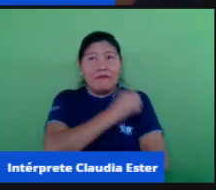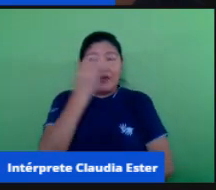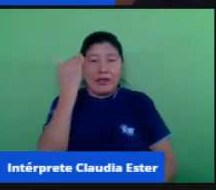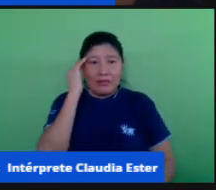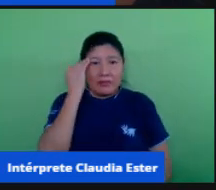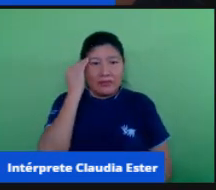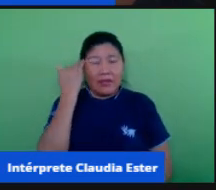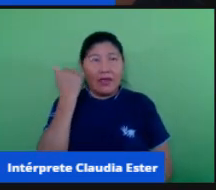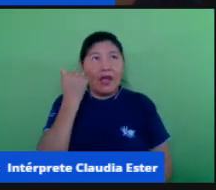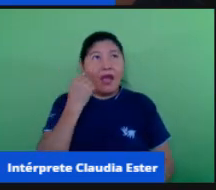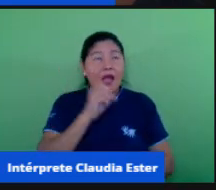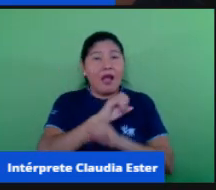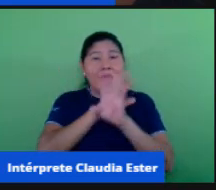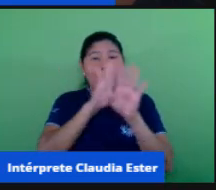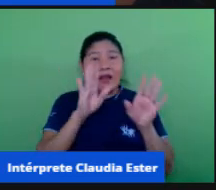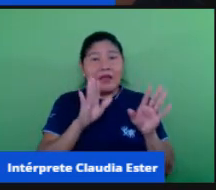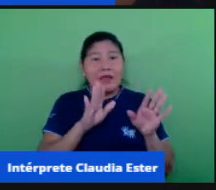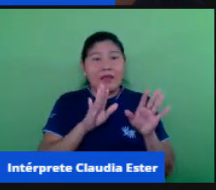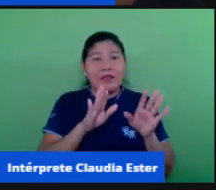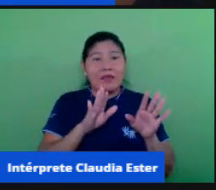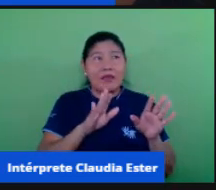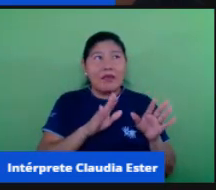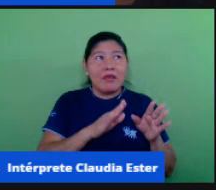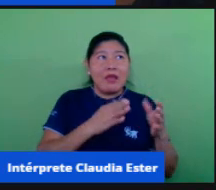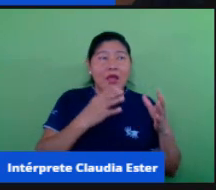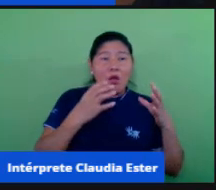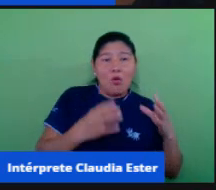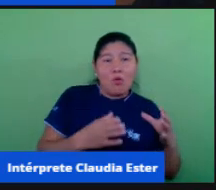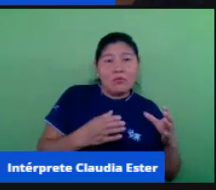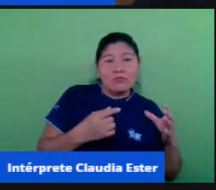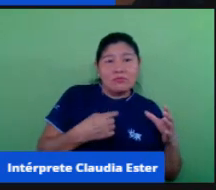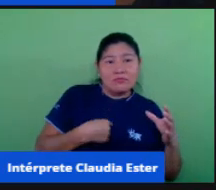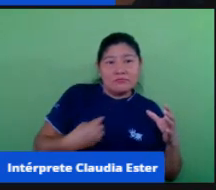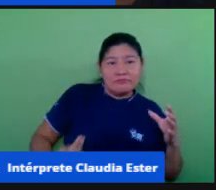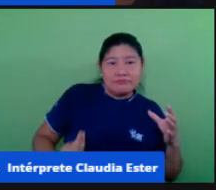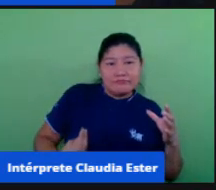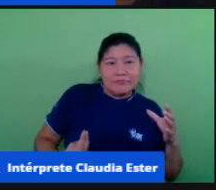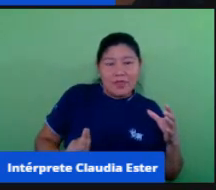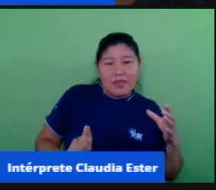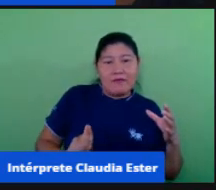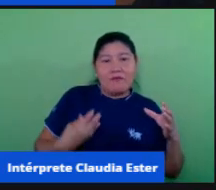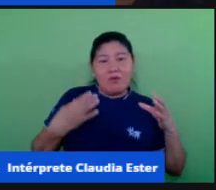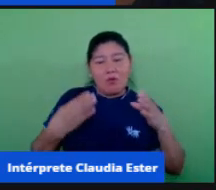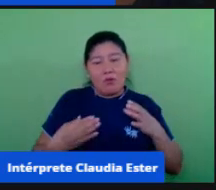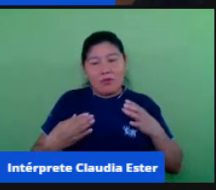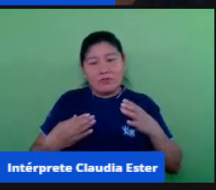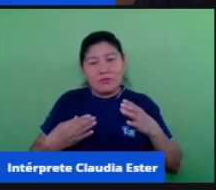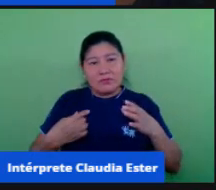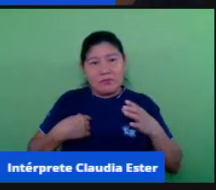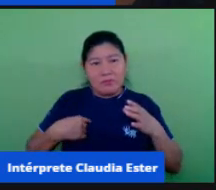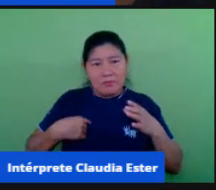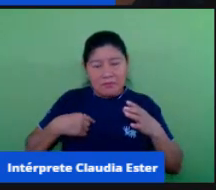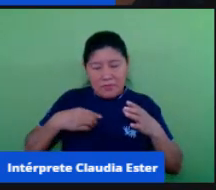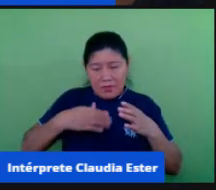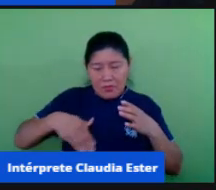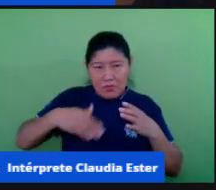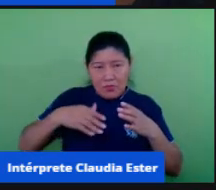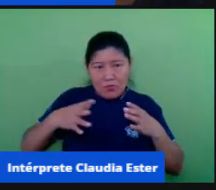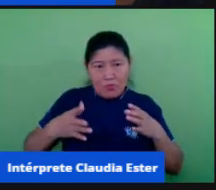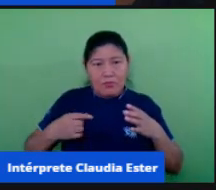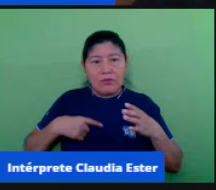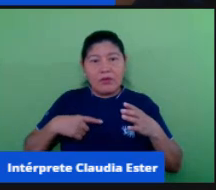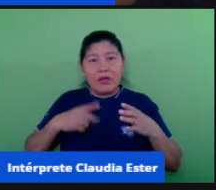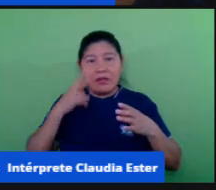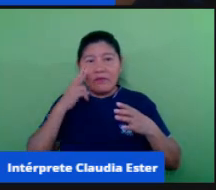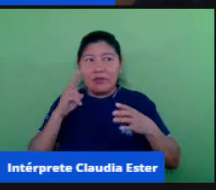de onde ele vem quais são as partes em que ele está situado no mundo e por meio de um